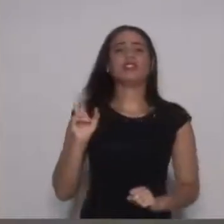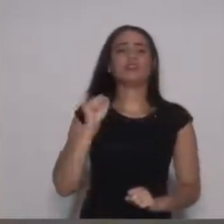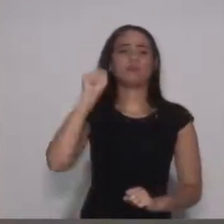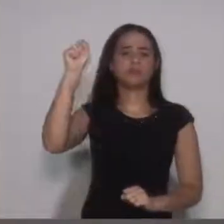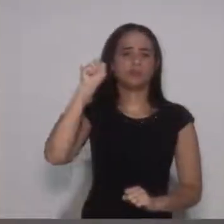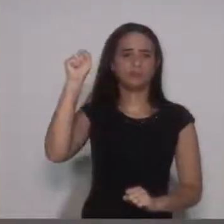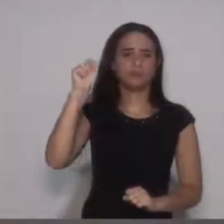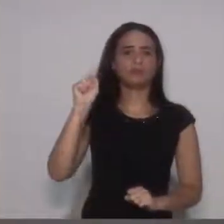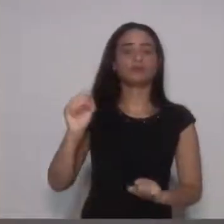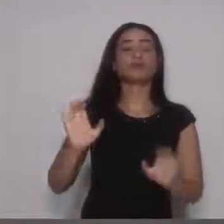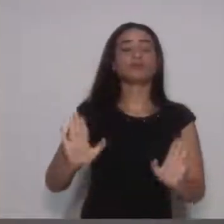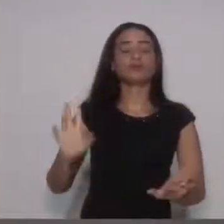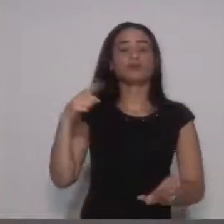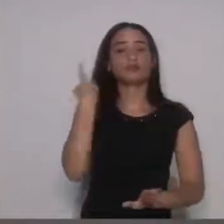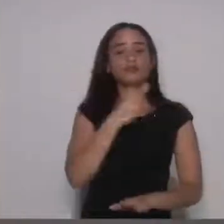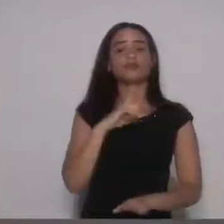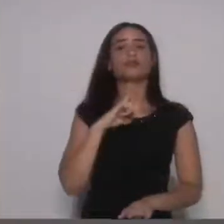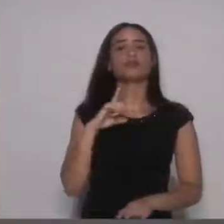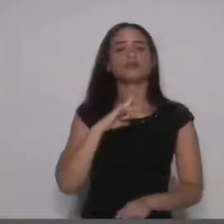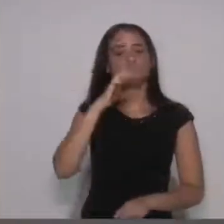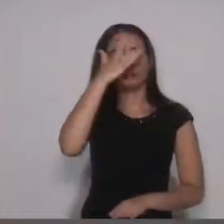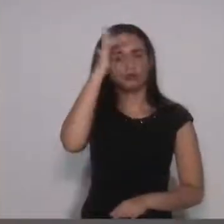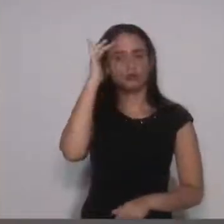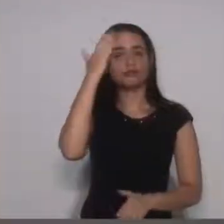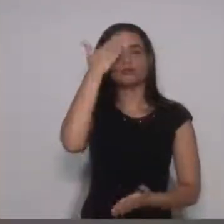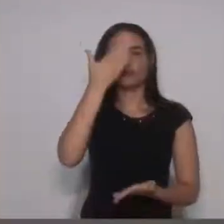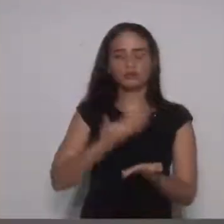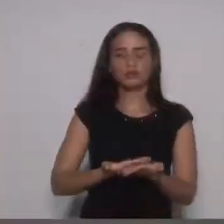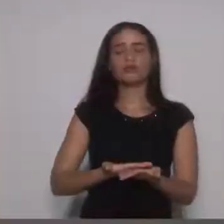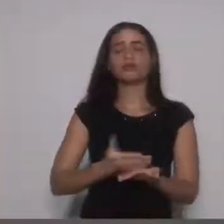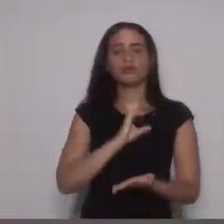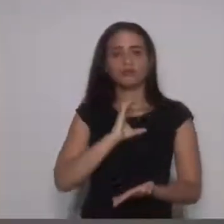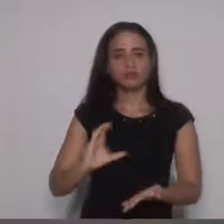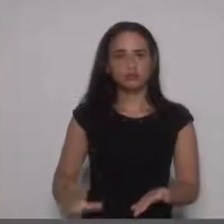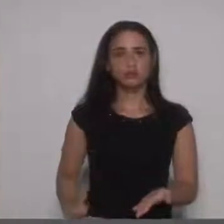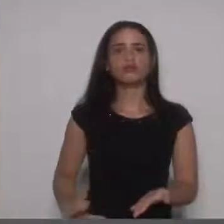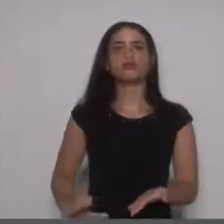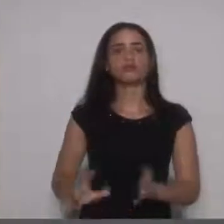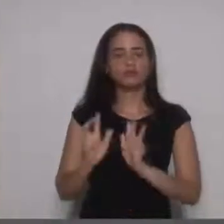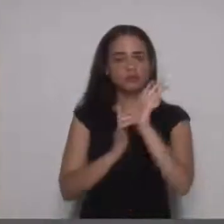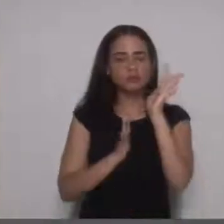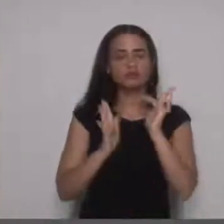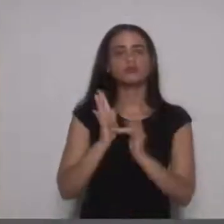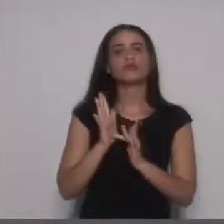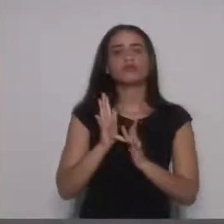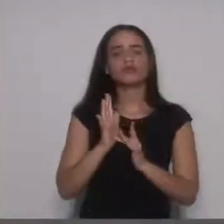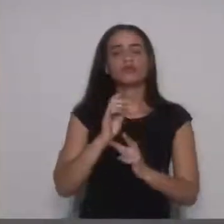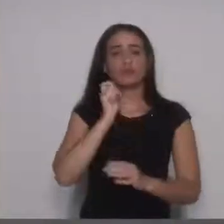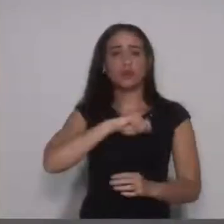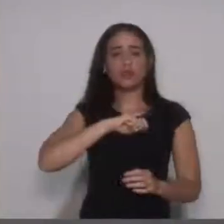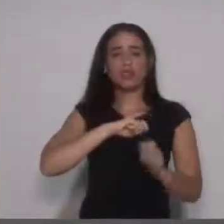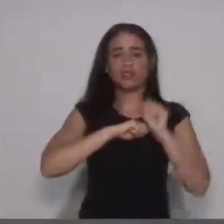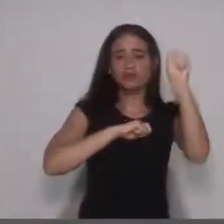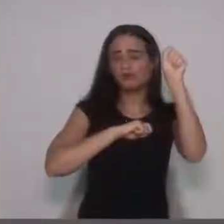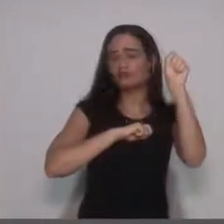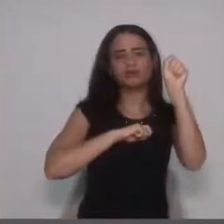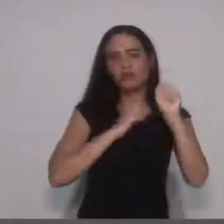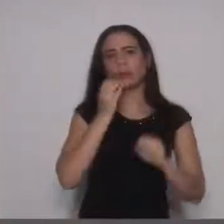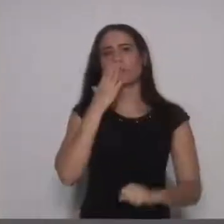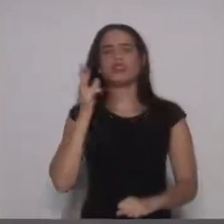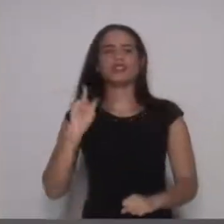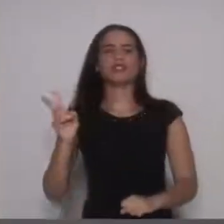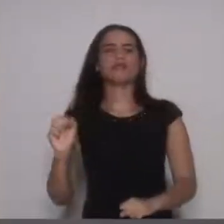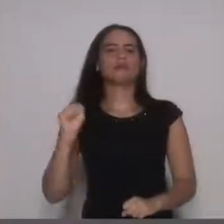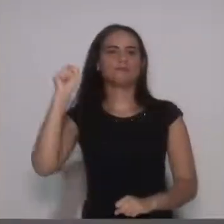cristãs para defender a família e os bons costumes, com certeza a maldade jamais vai vencer o bem. Deus que abençoe,